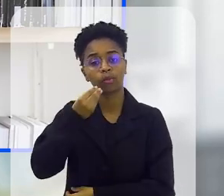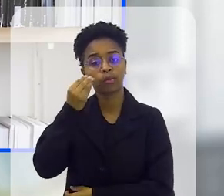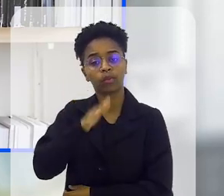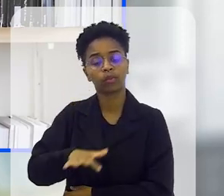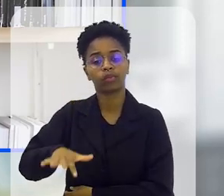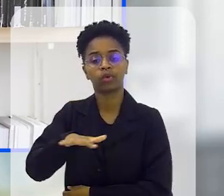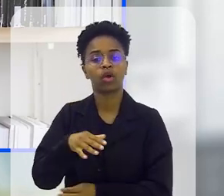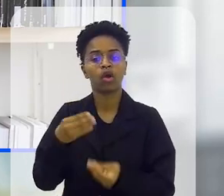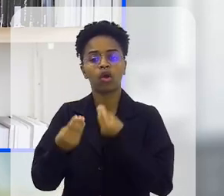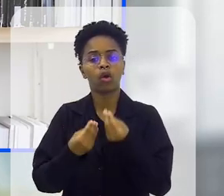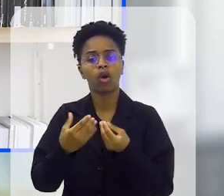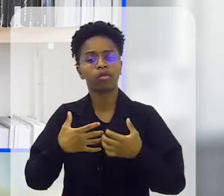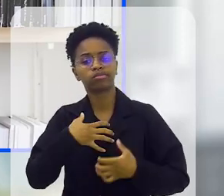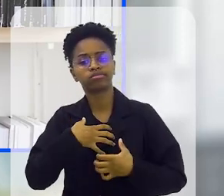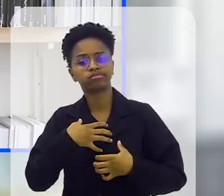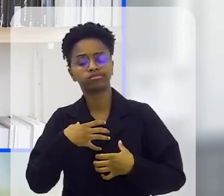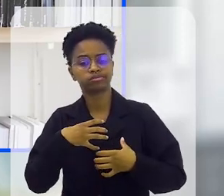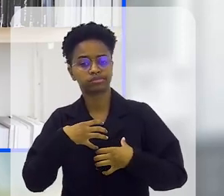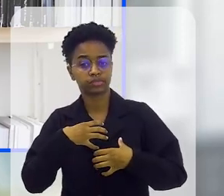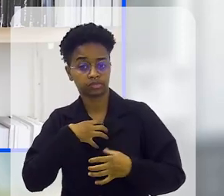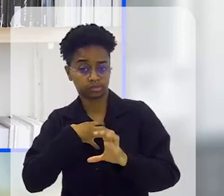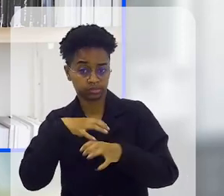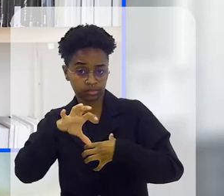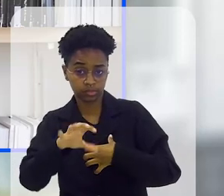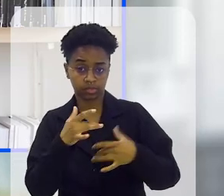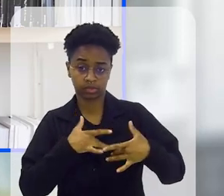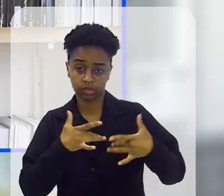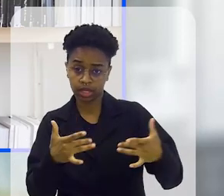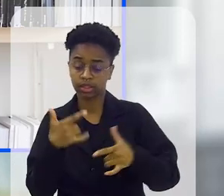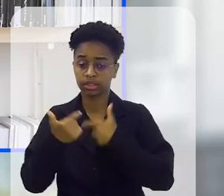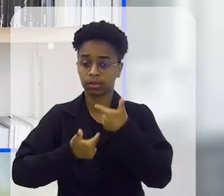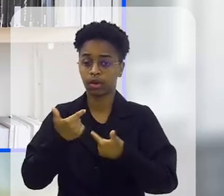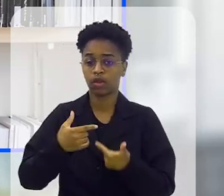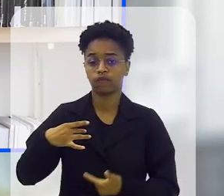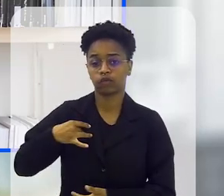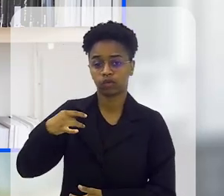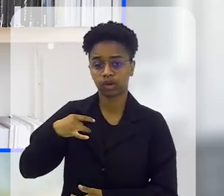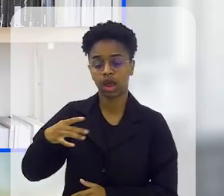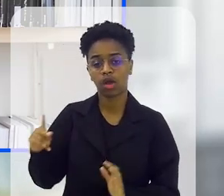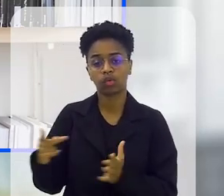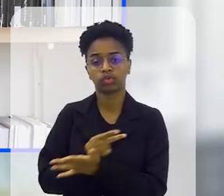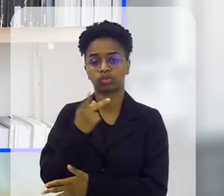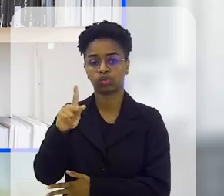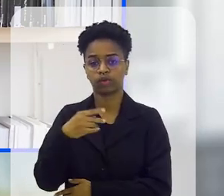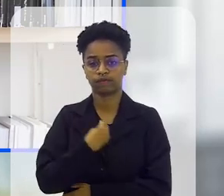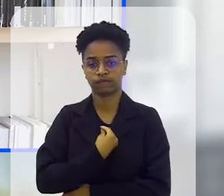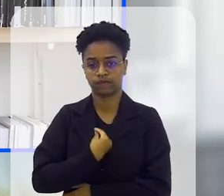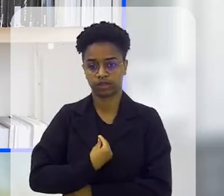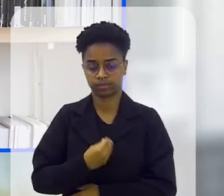experiência, Como é que a solidariedade, o trabalho voluntário aconteceu na sua vida?